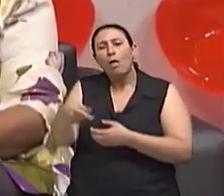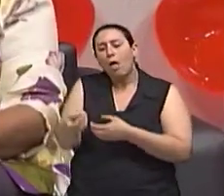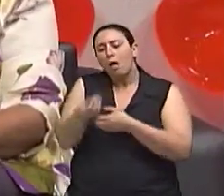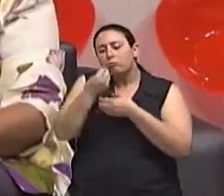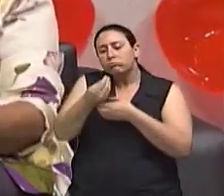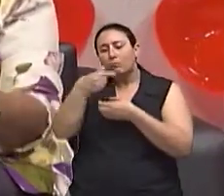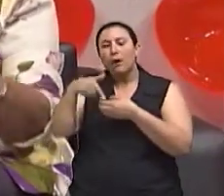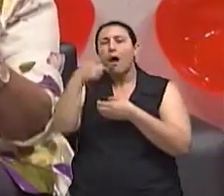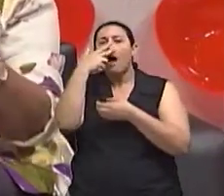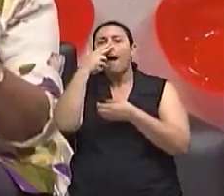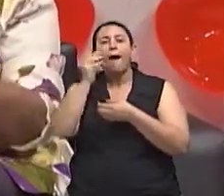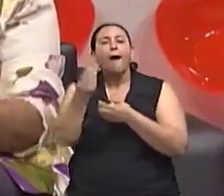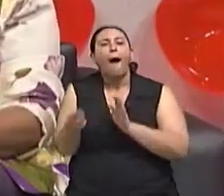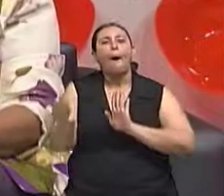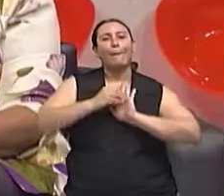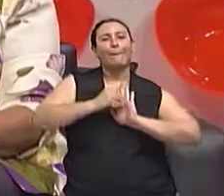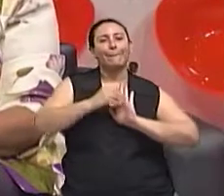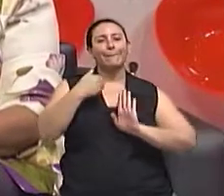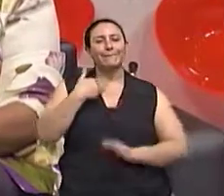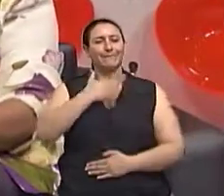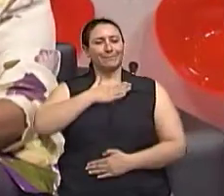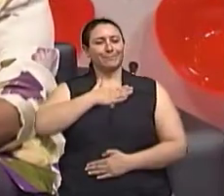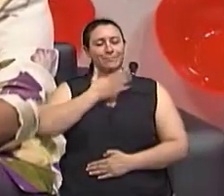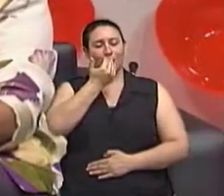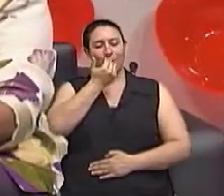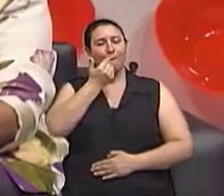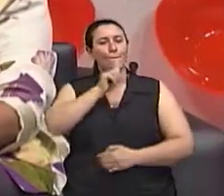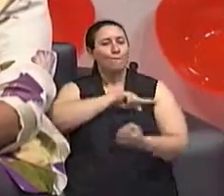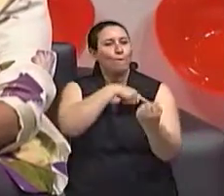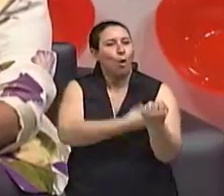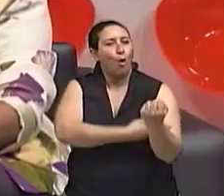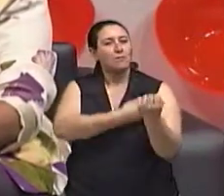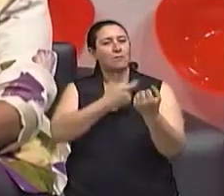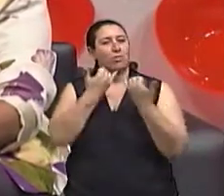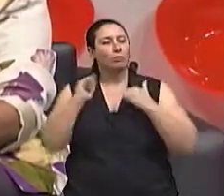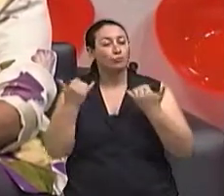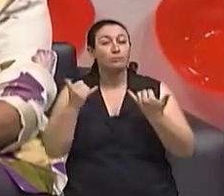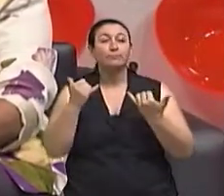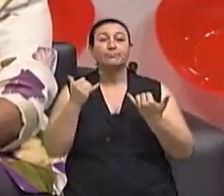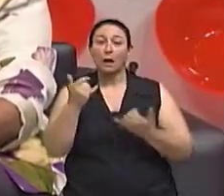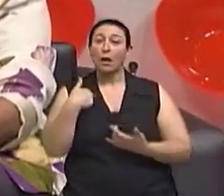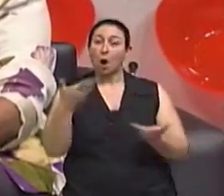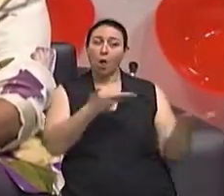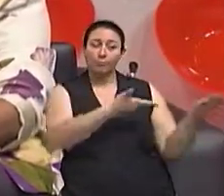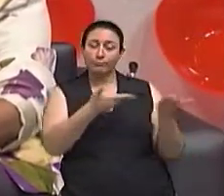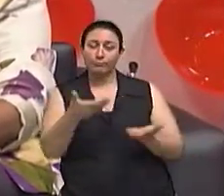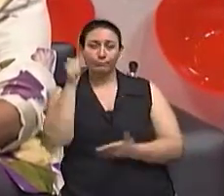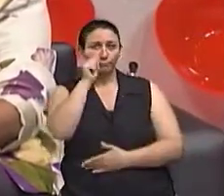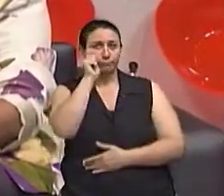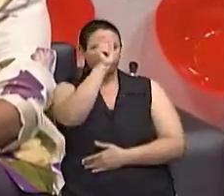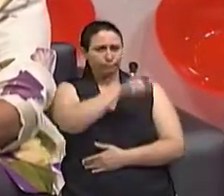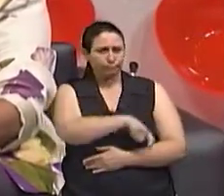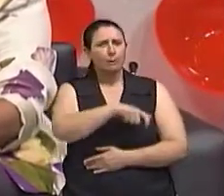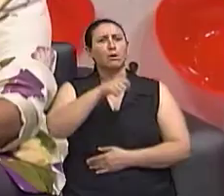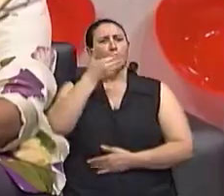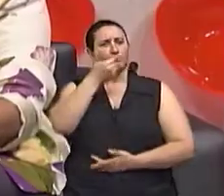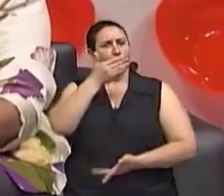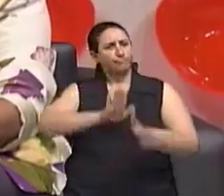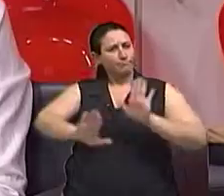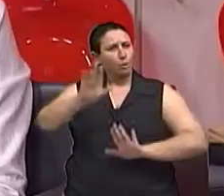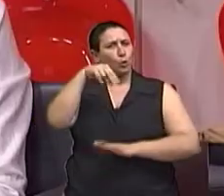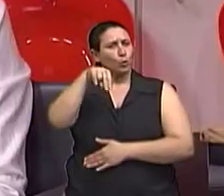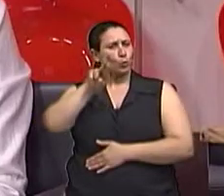alimentar. Mas para falar sobre este assunto, eu estou recebendo aqui hoje a nutricionista com especialização em nutrição